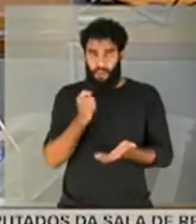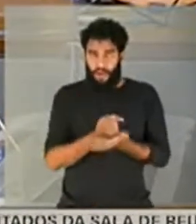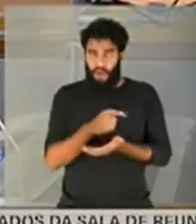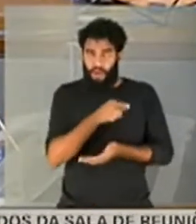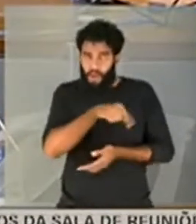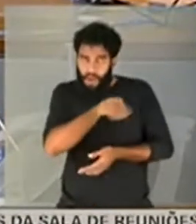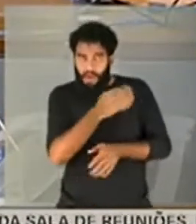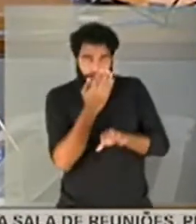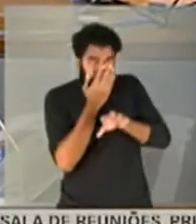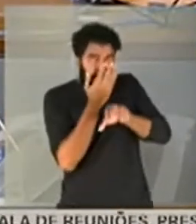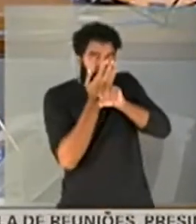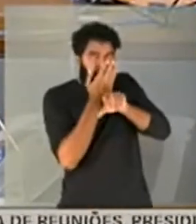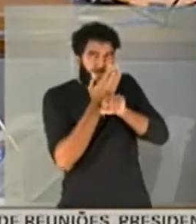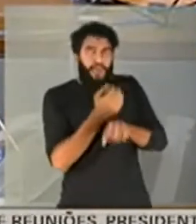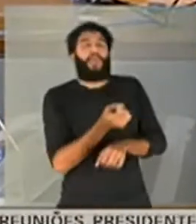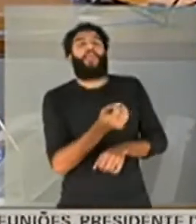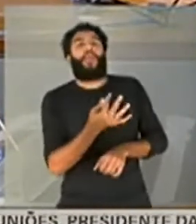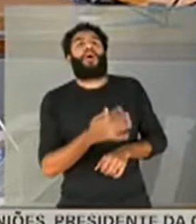respiradores